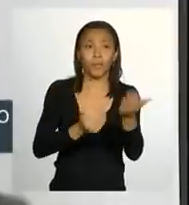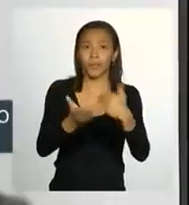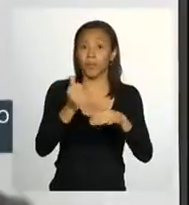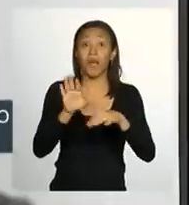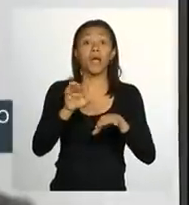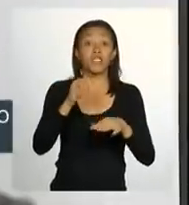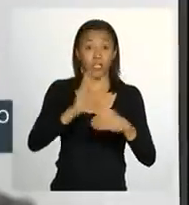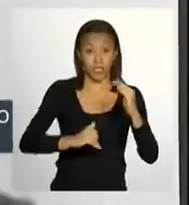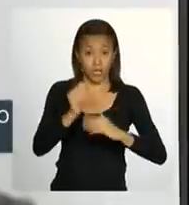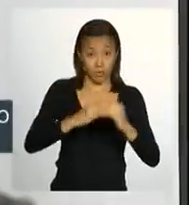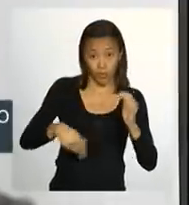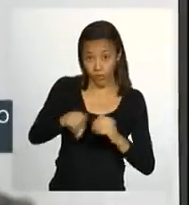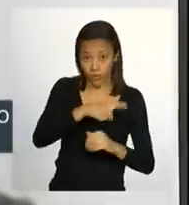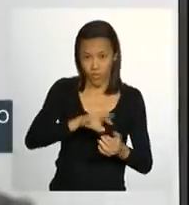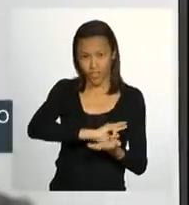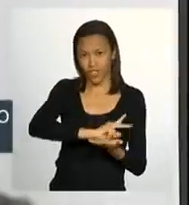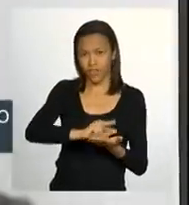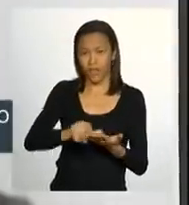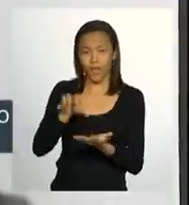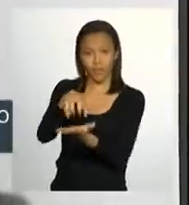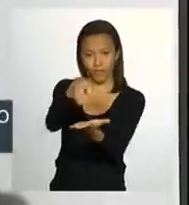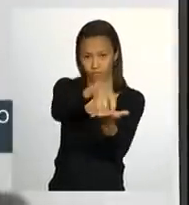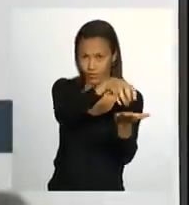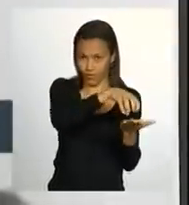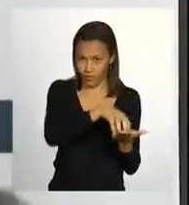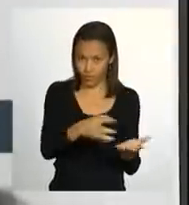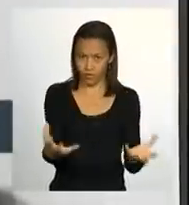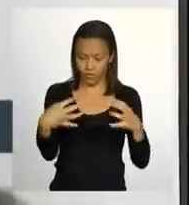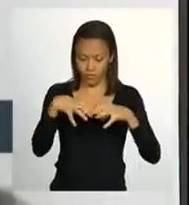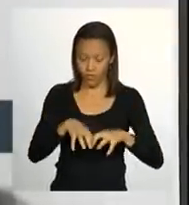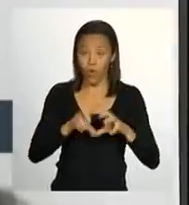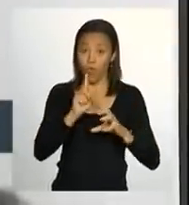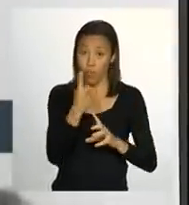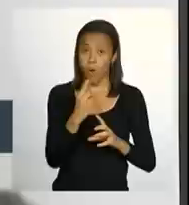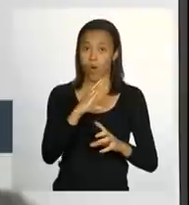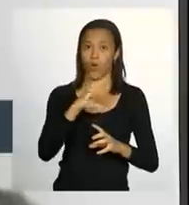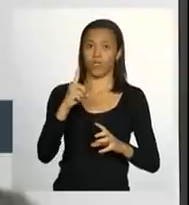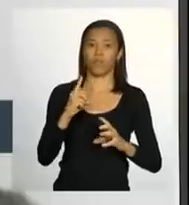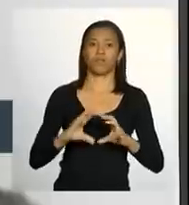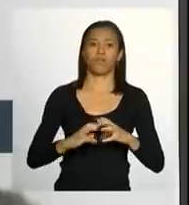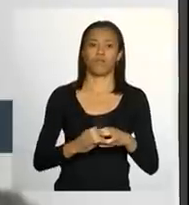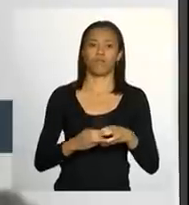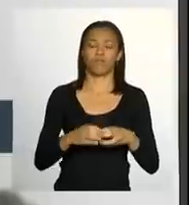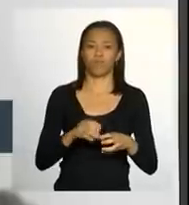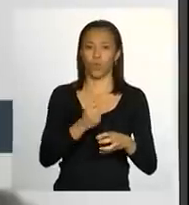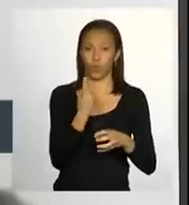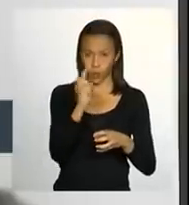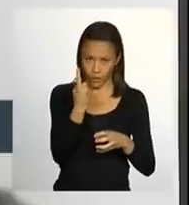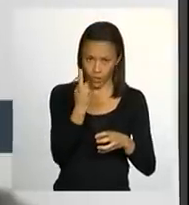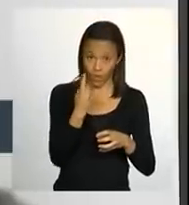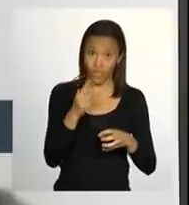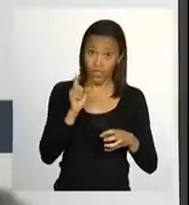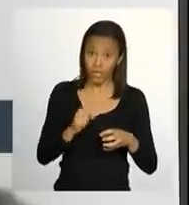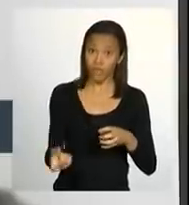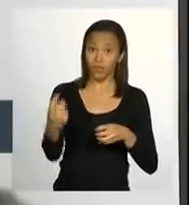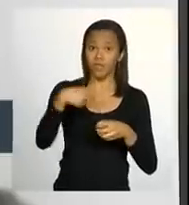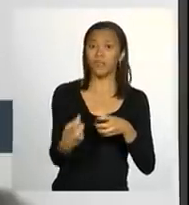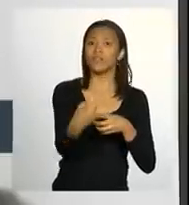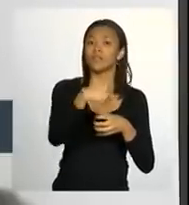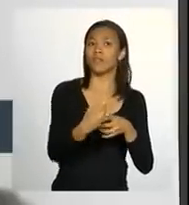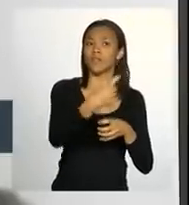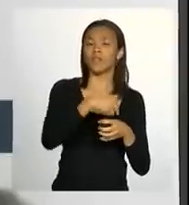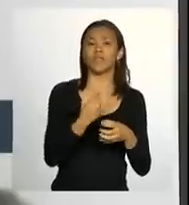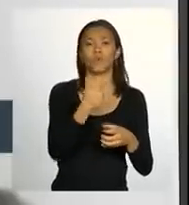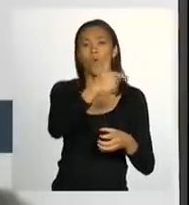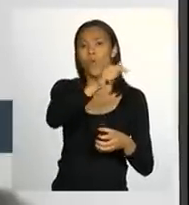profissionais de diversas instituições, colocá-los sob uma coordenação única e integrando com